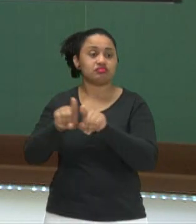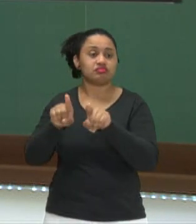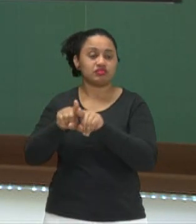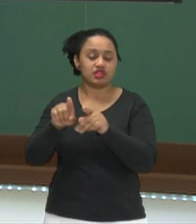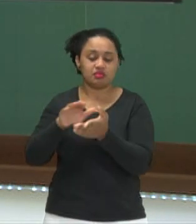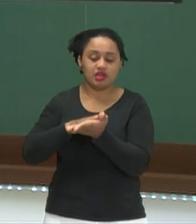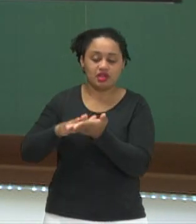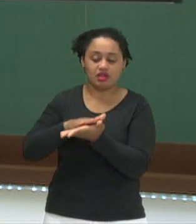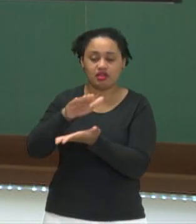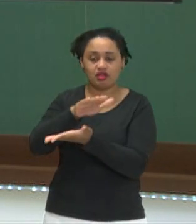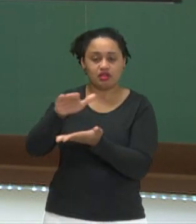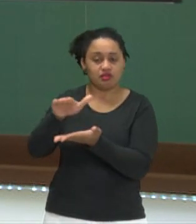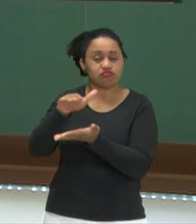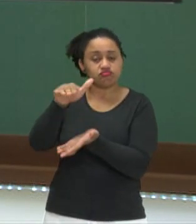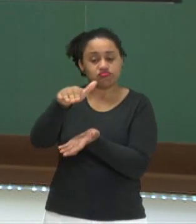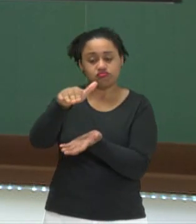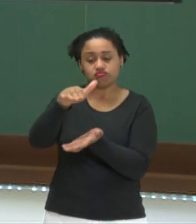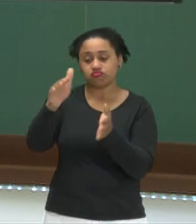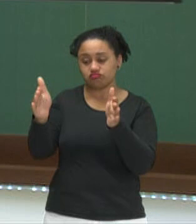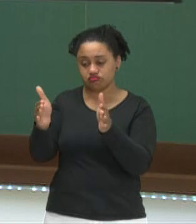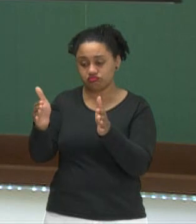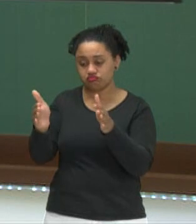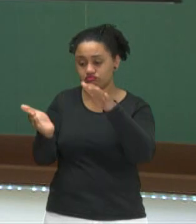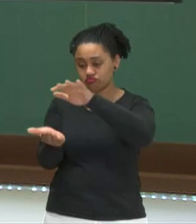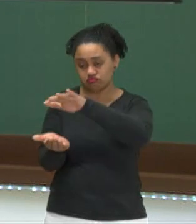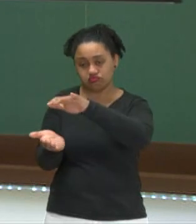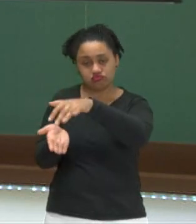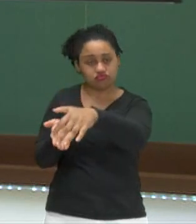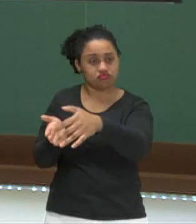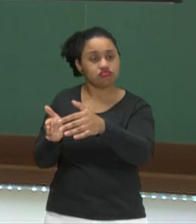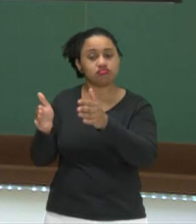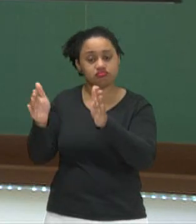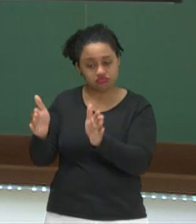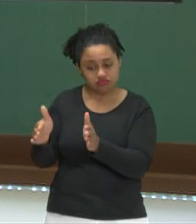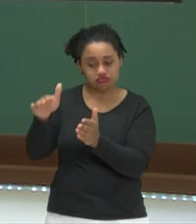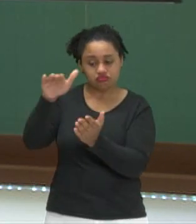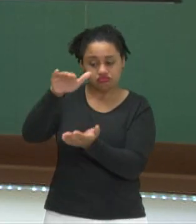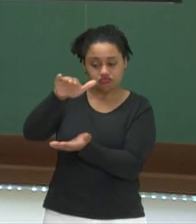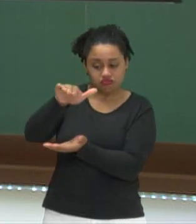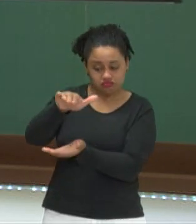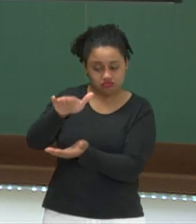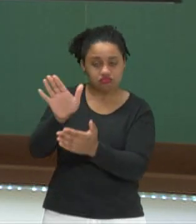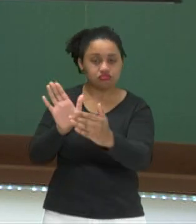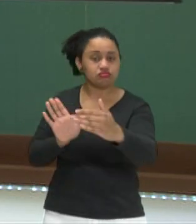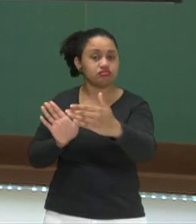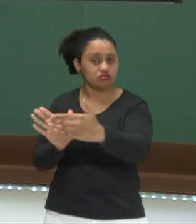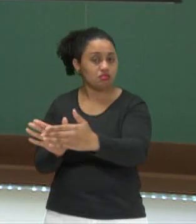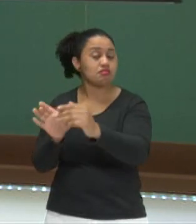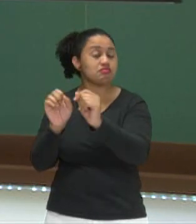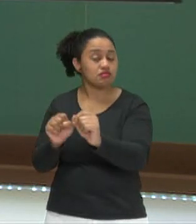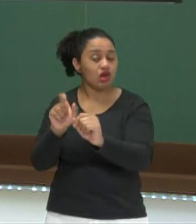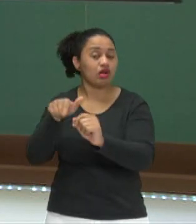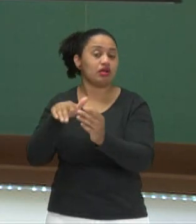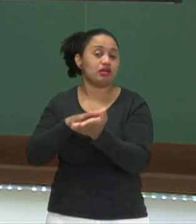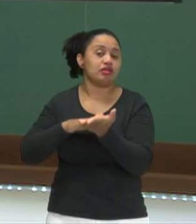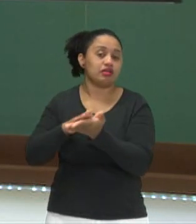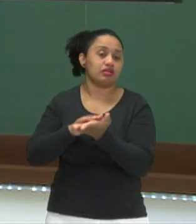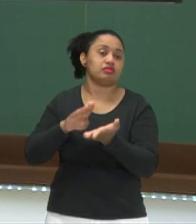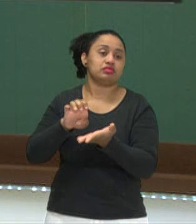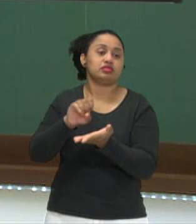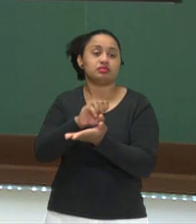bases, né? Duas faces, duas a duas como sendo base. É a de baixo e de cima, as duas laterais.